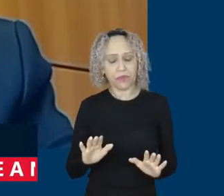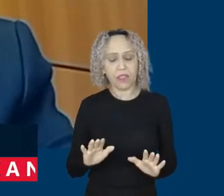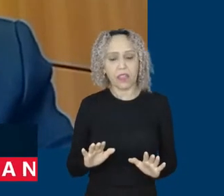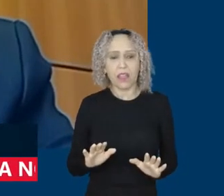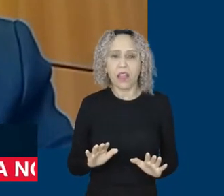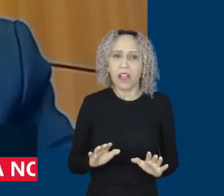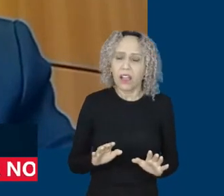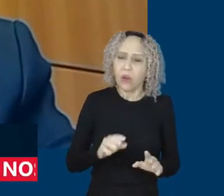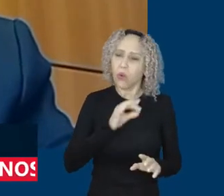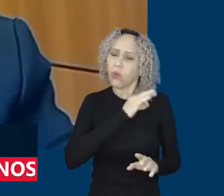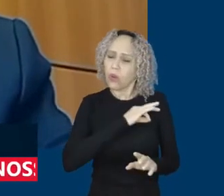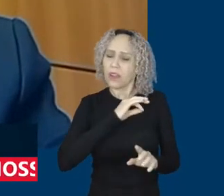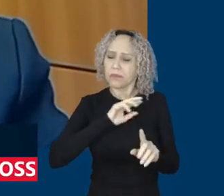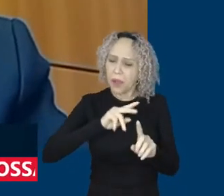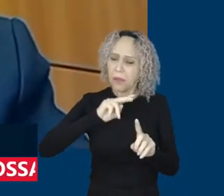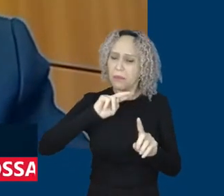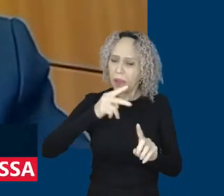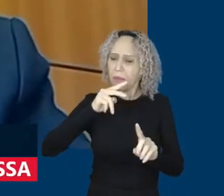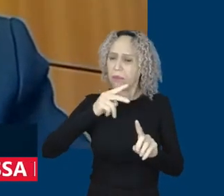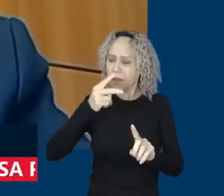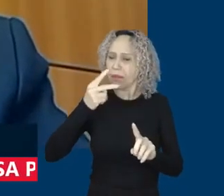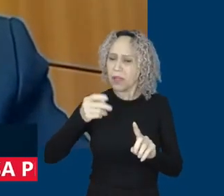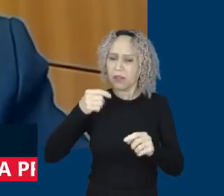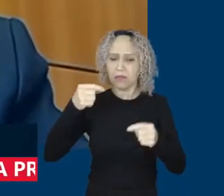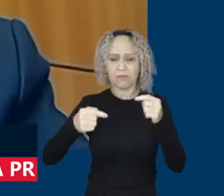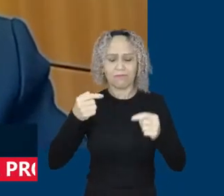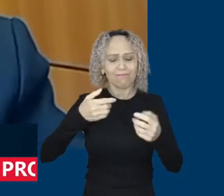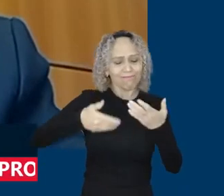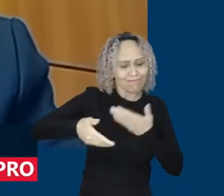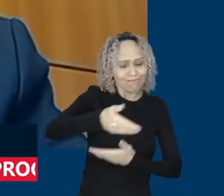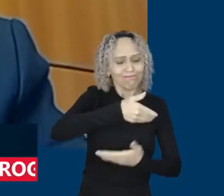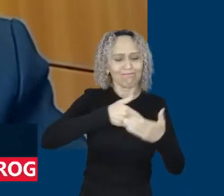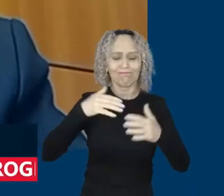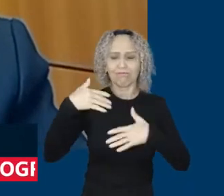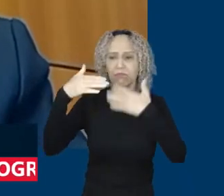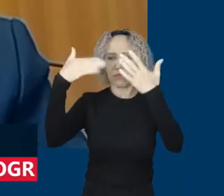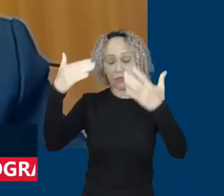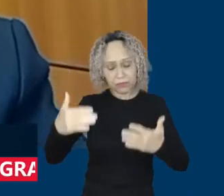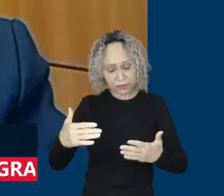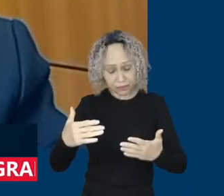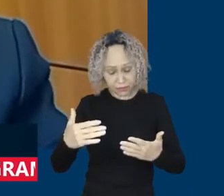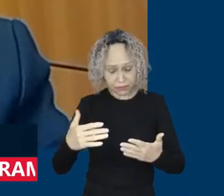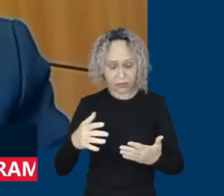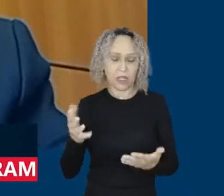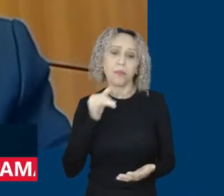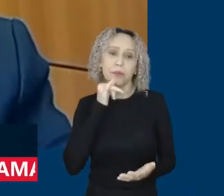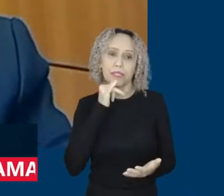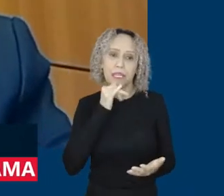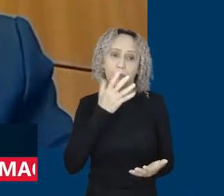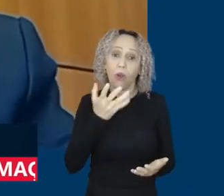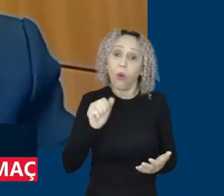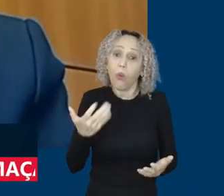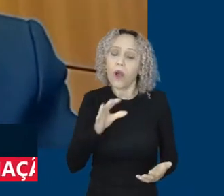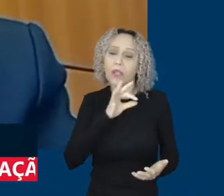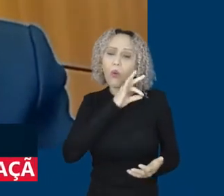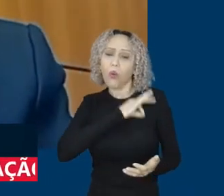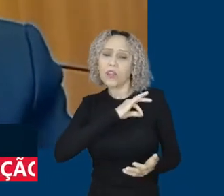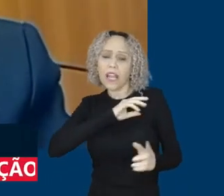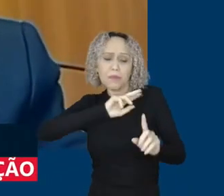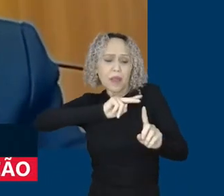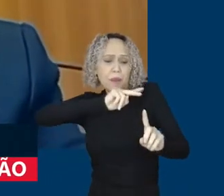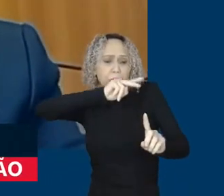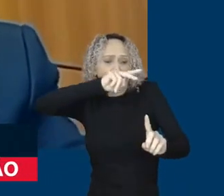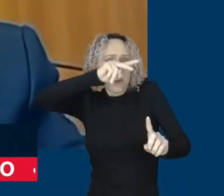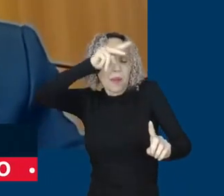do país e do mundo uma dificuldade econômica e essa injeção de dinheiro na economia possibilitou